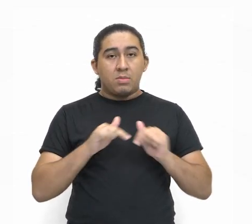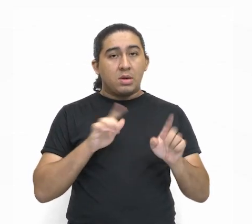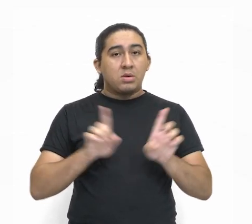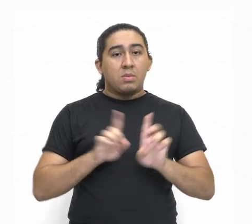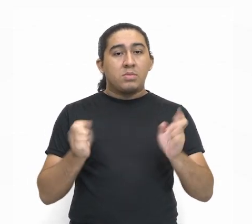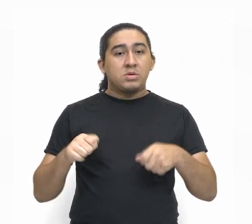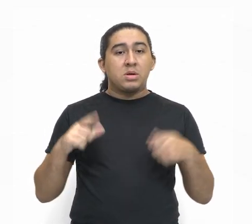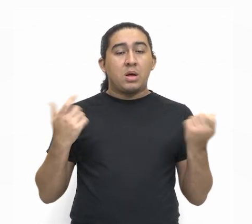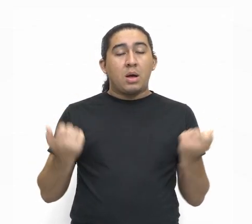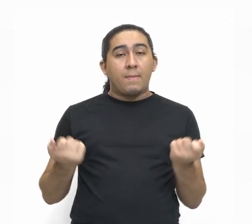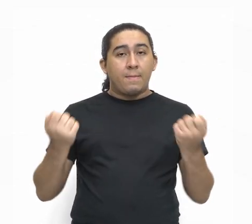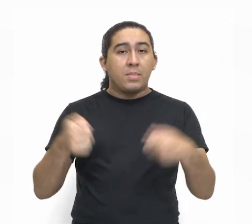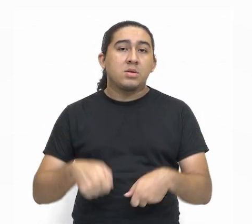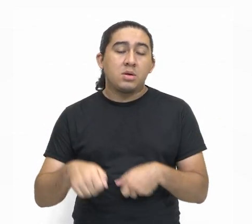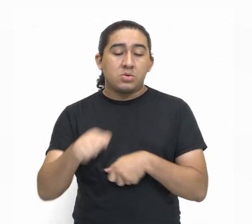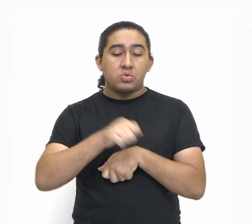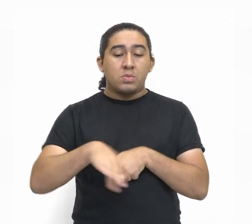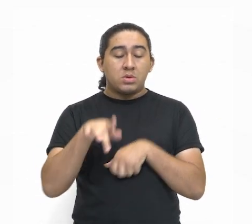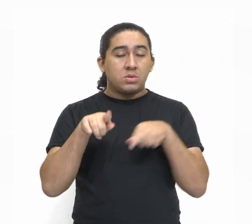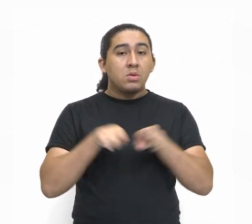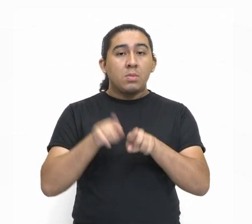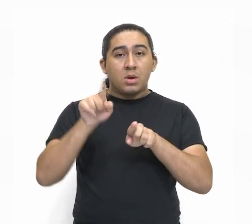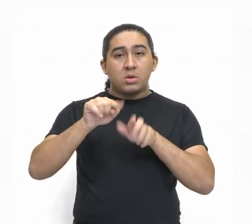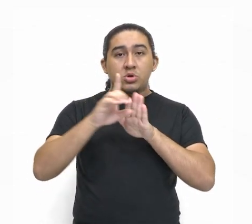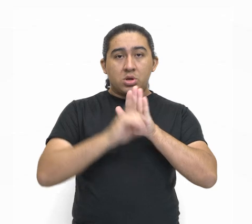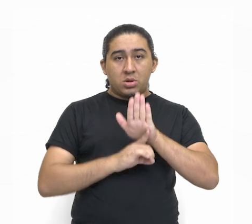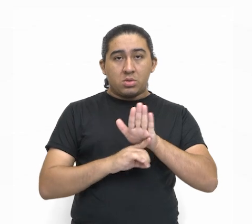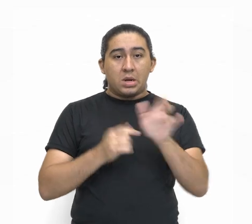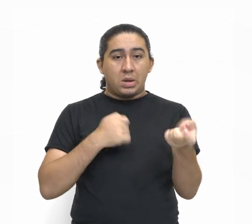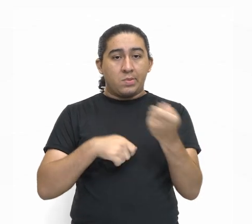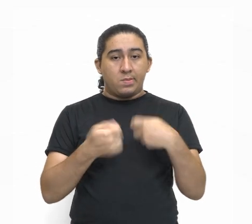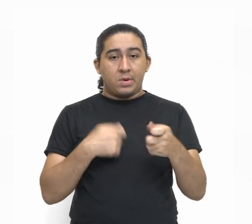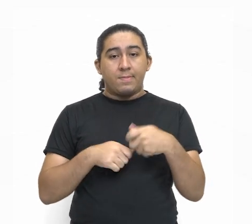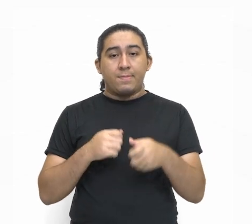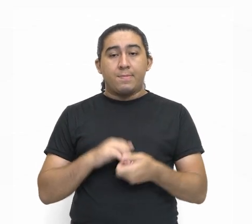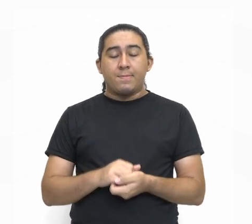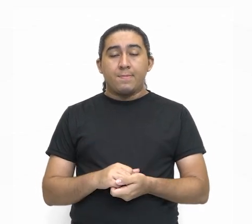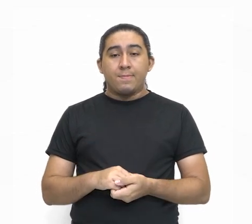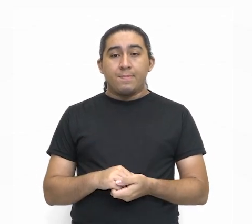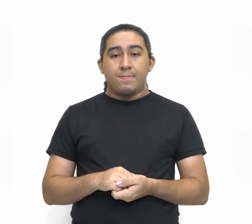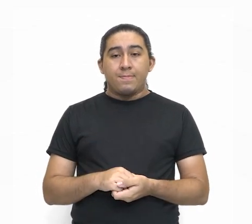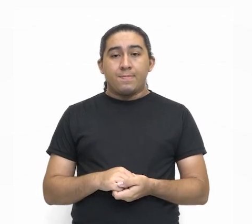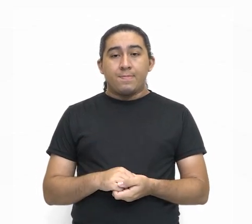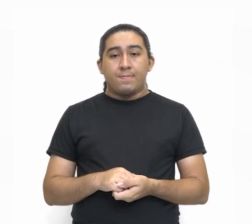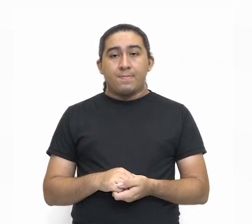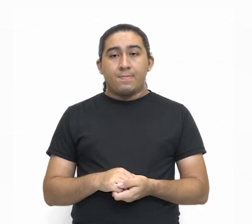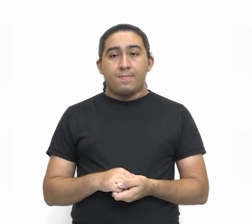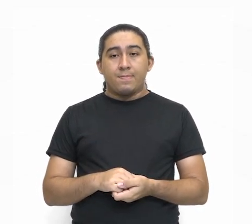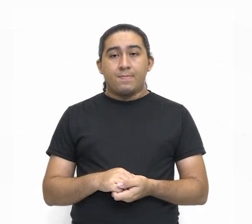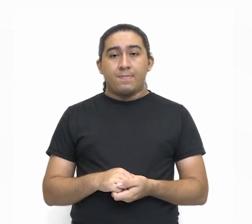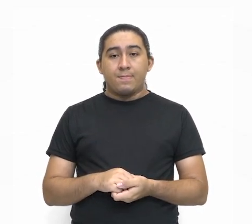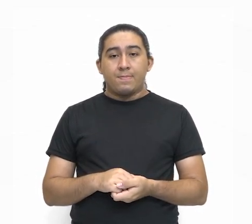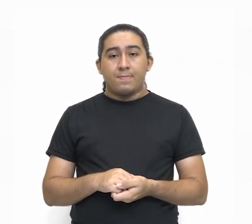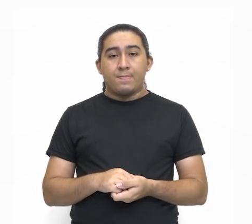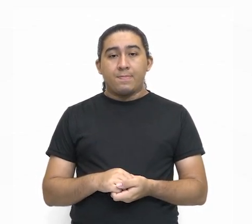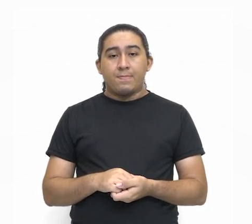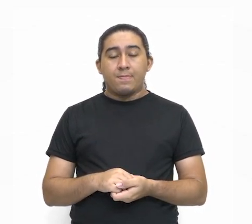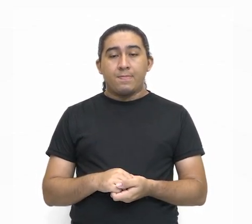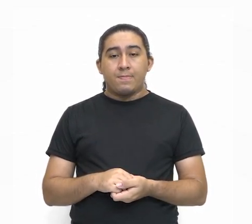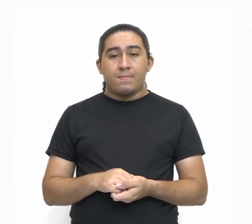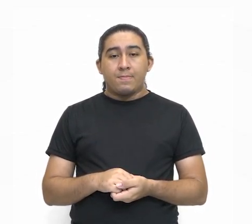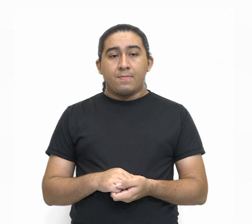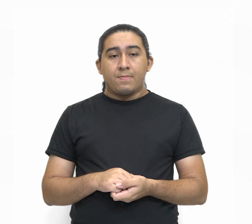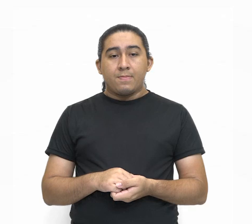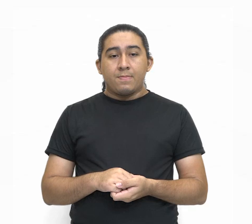de trabalho. Também faz parte do direito também econômico. E que dê direito e